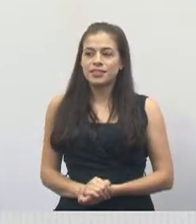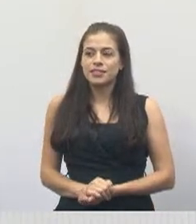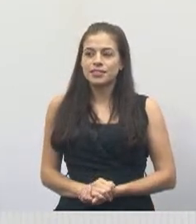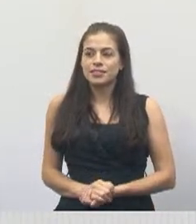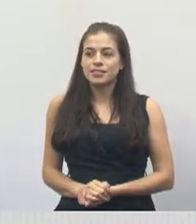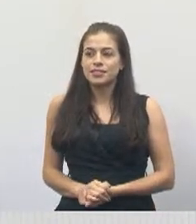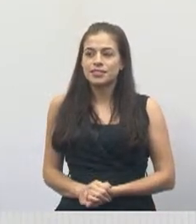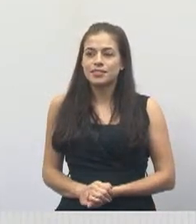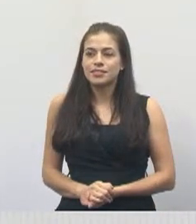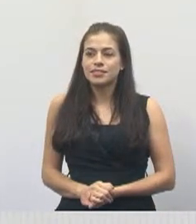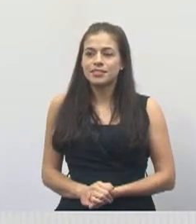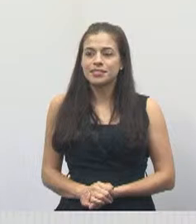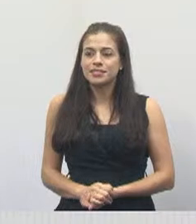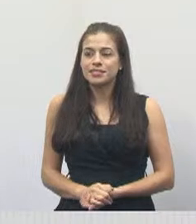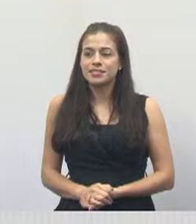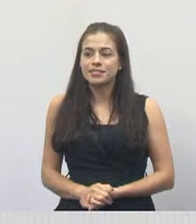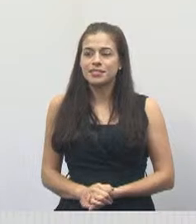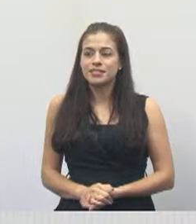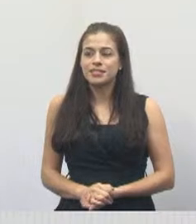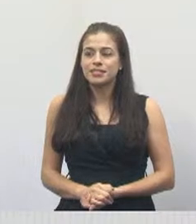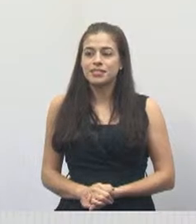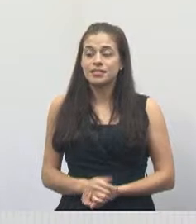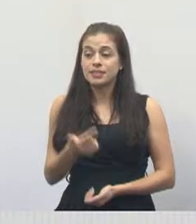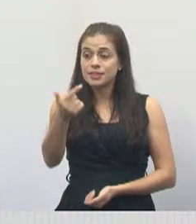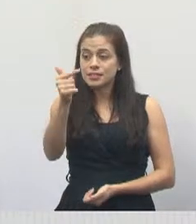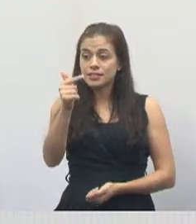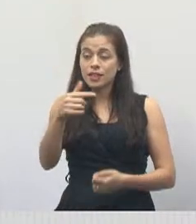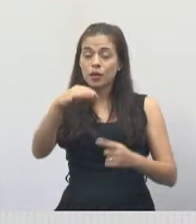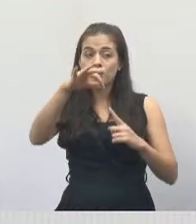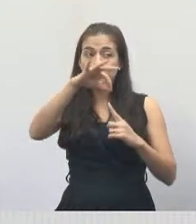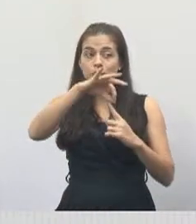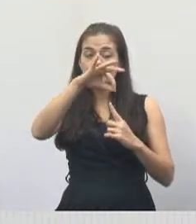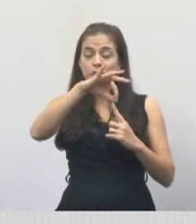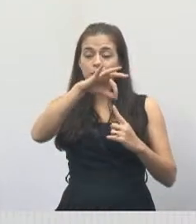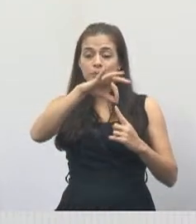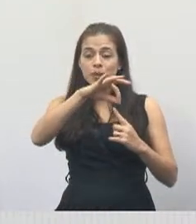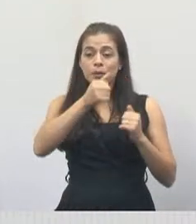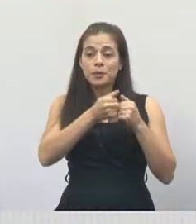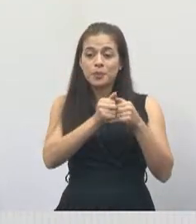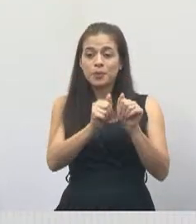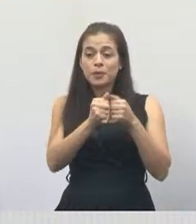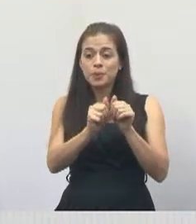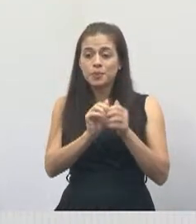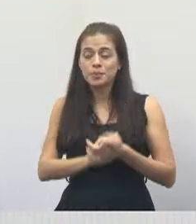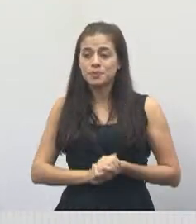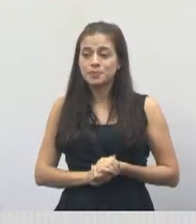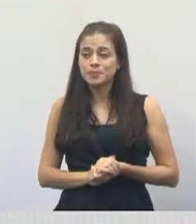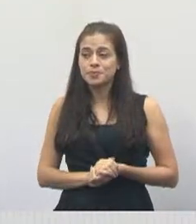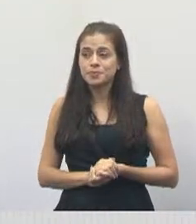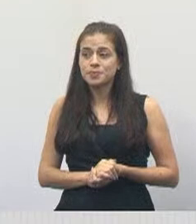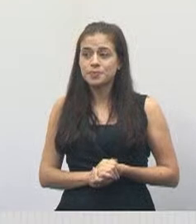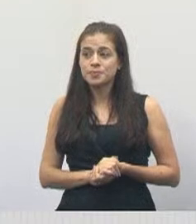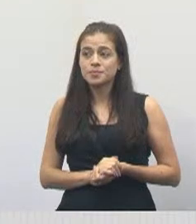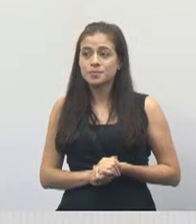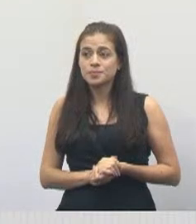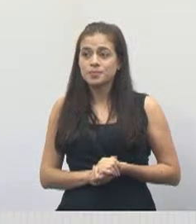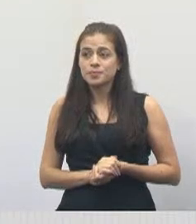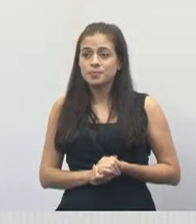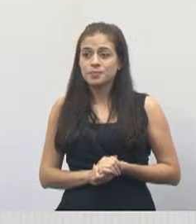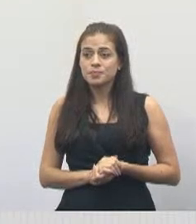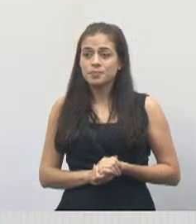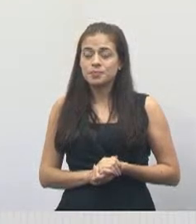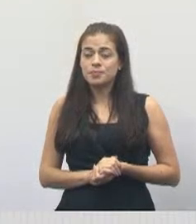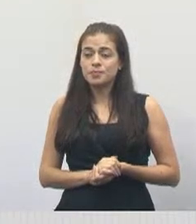Falta de ponto de ônibus. E cobertura final da